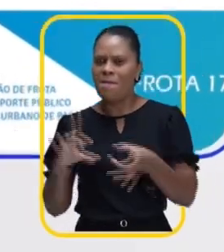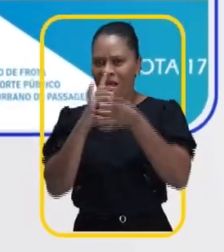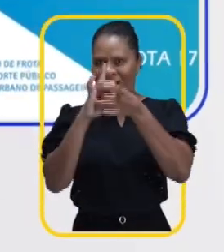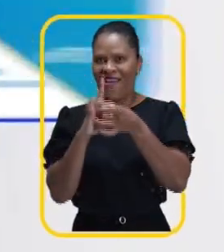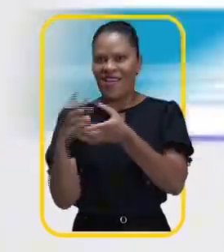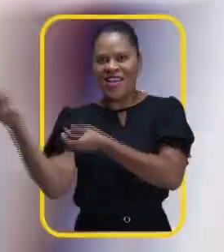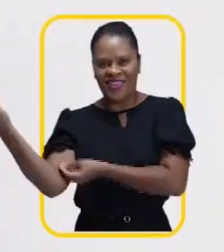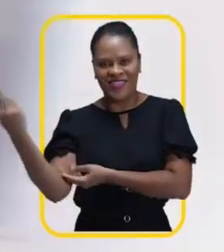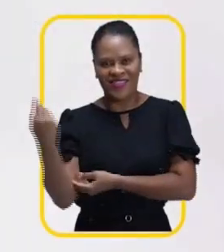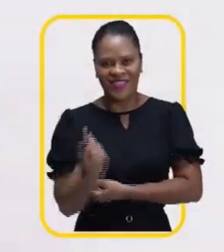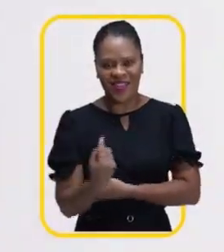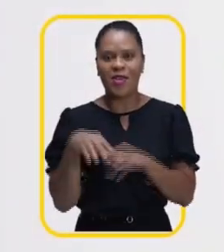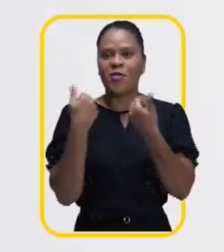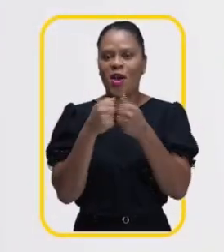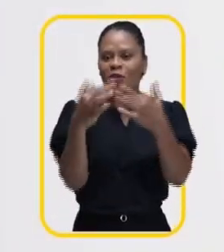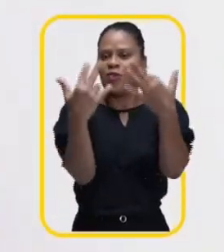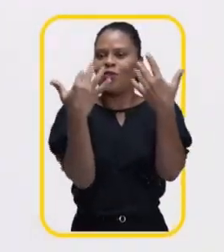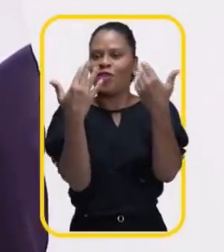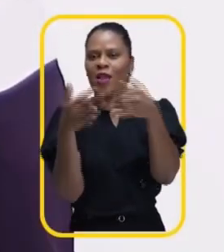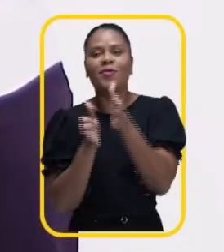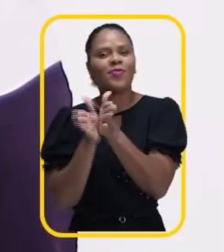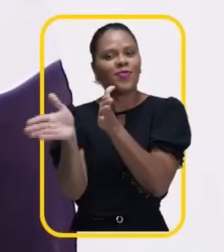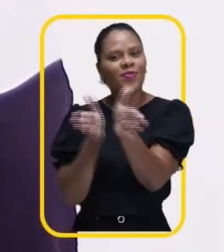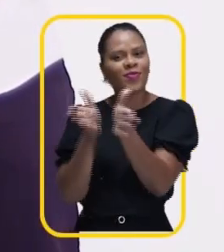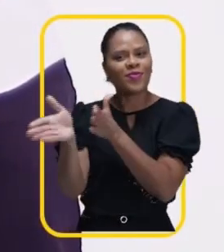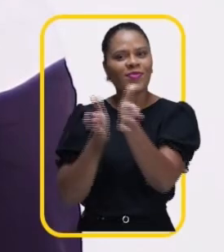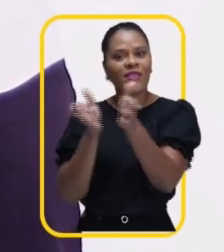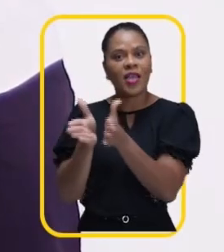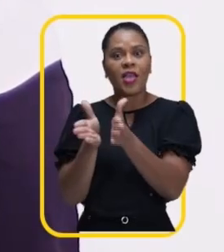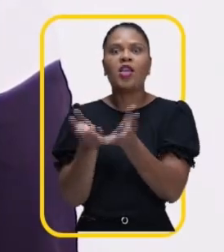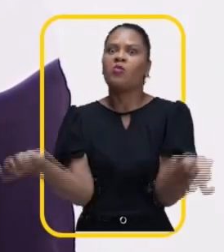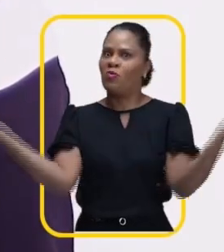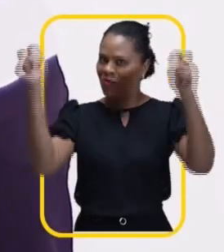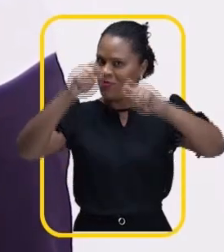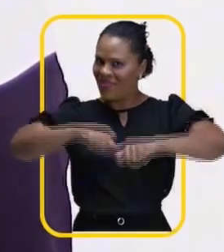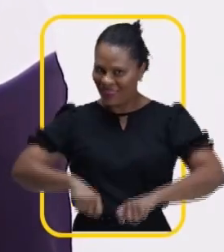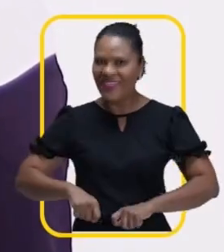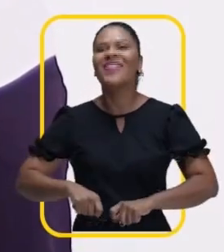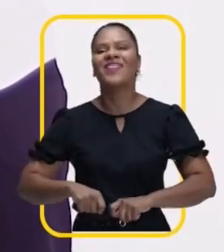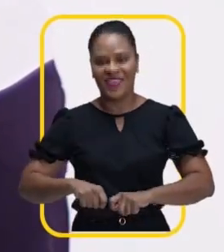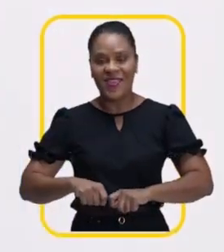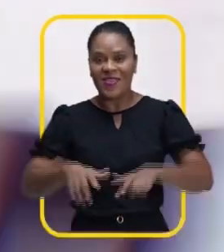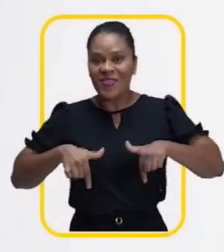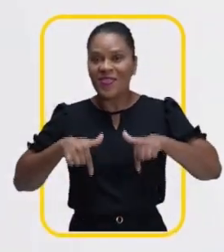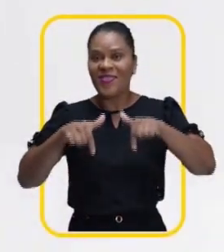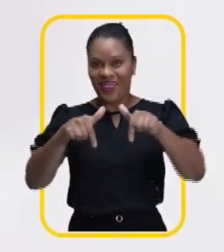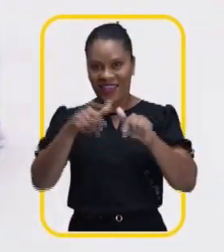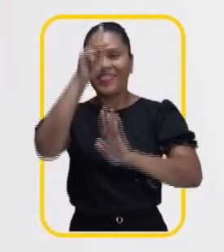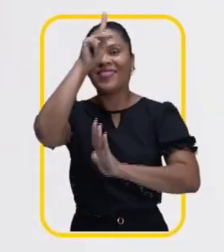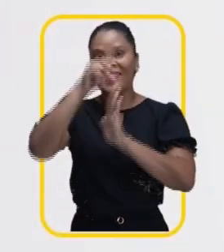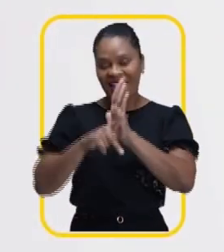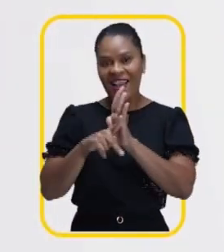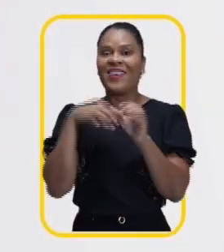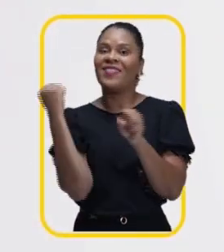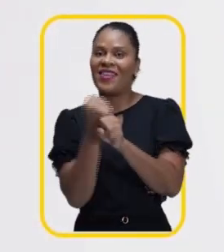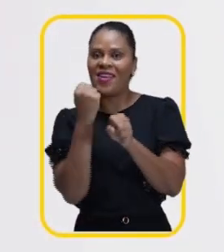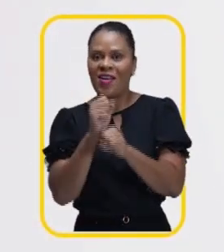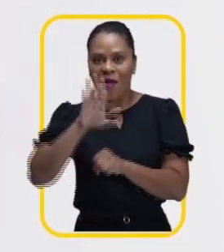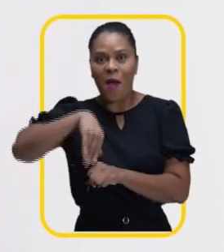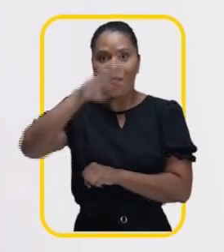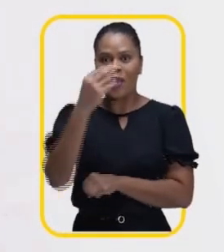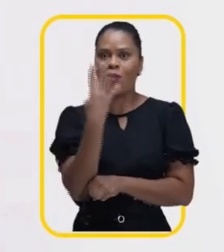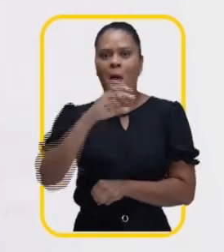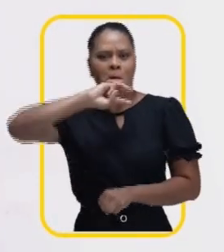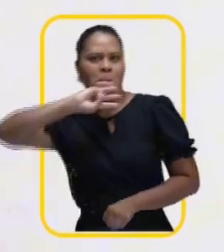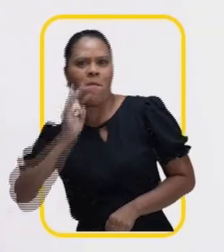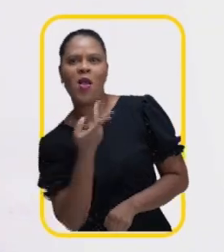parceria para trazer ônibus novos com ar-condicionado e acessibilidade. Isso só vai ser possível através do programa Refrota, que conta com